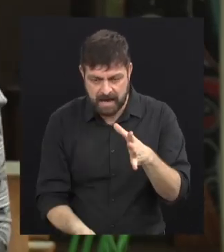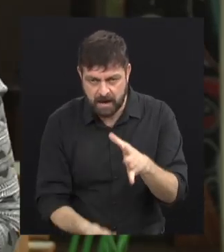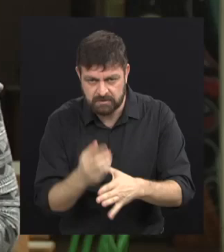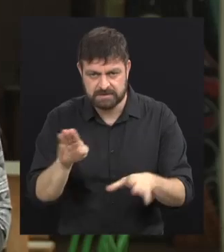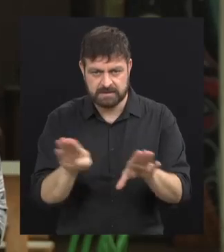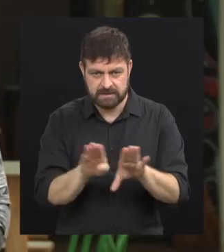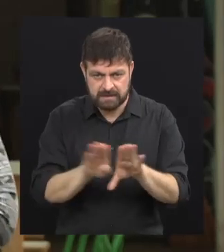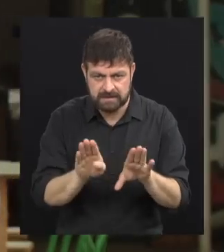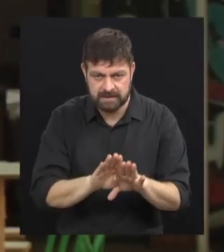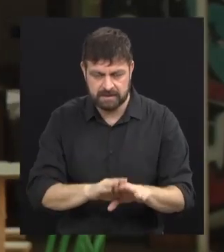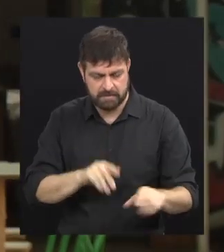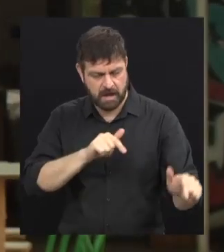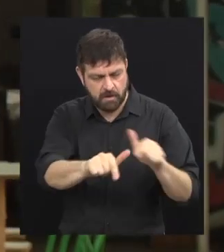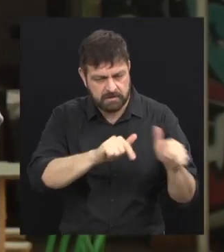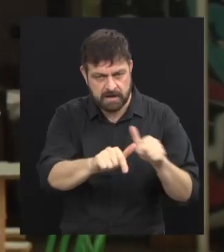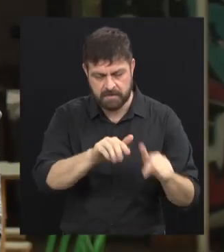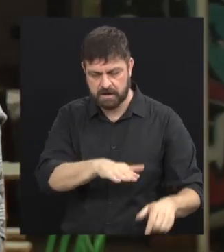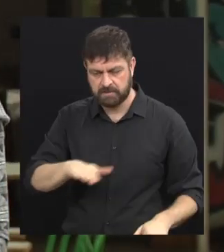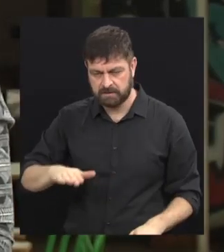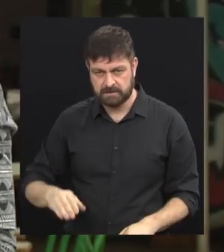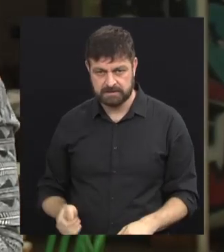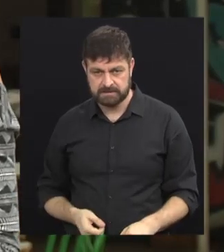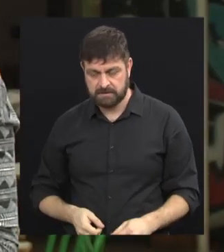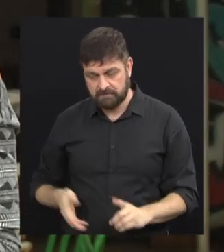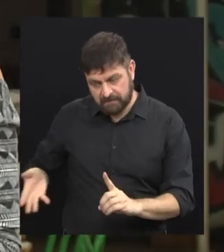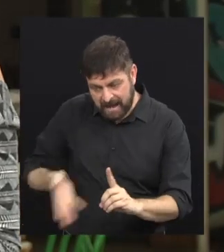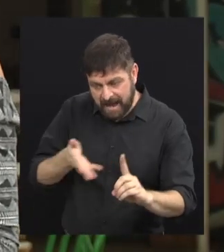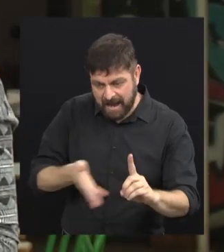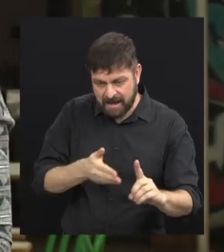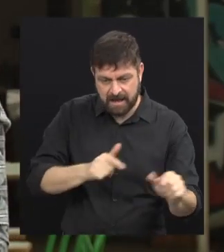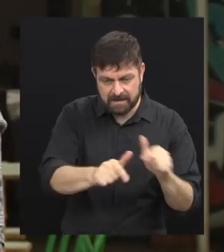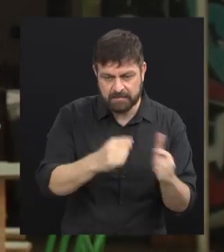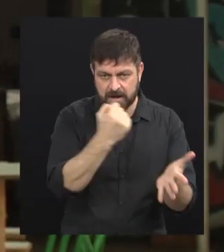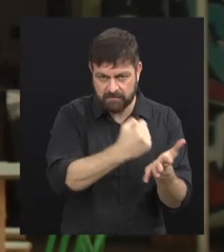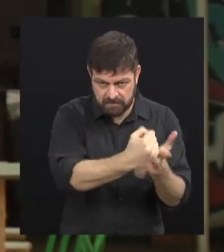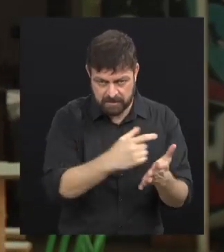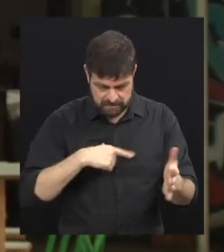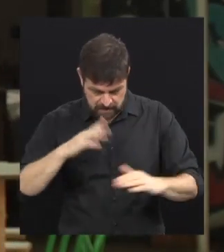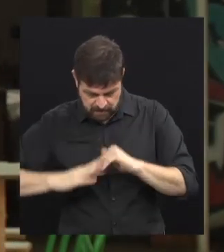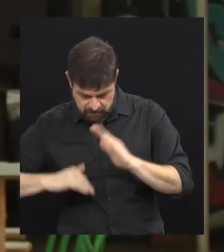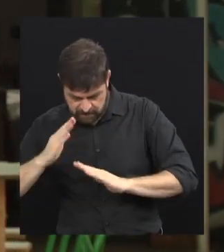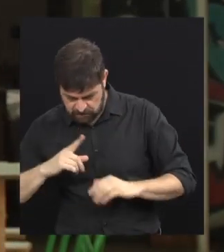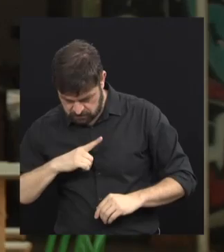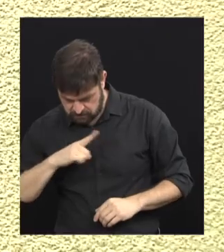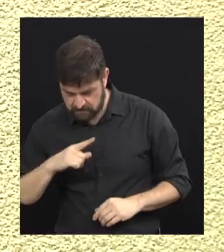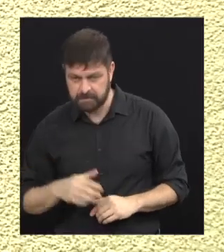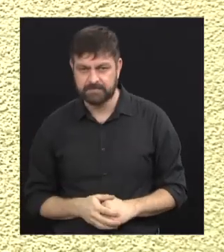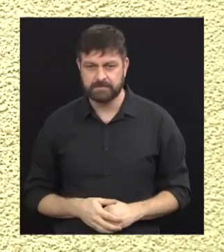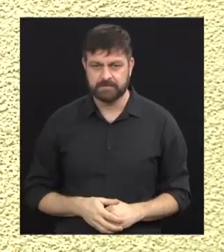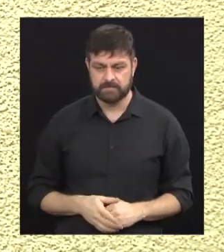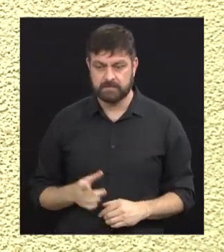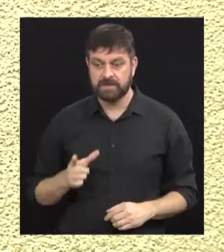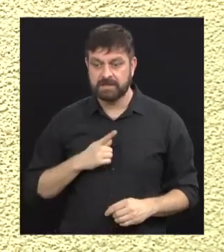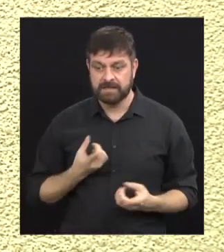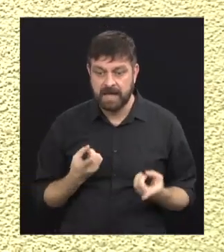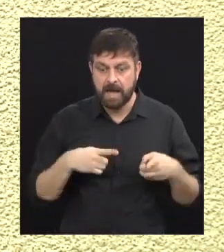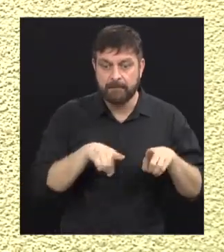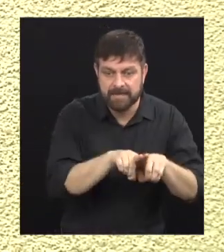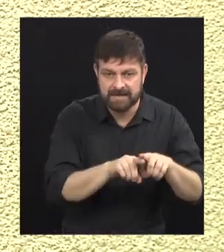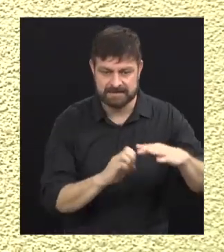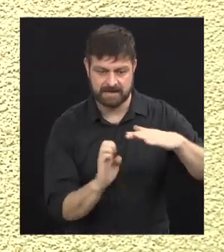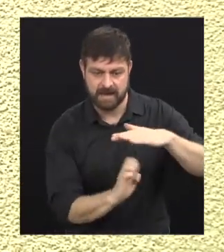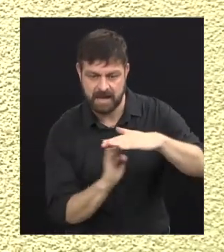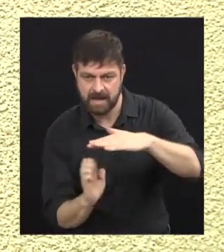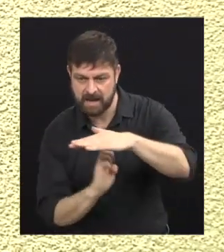oportunidade de trabalho para as mais velhas ou fazer esse encaminhamento? Tem algum tipo de ação voltada para isso? Nós temos aqui parceiros, algumas empresas